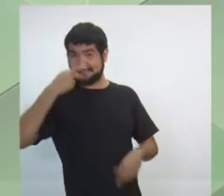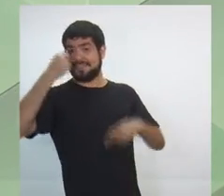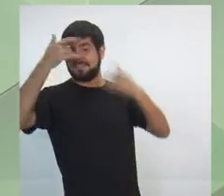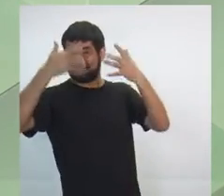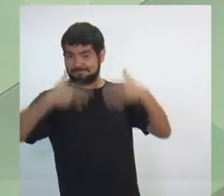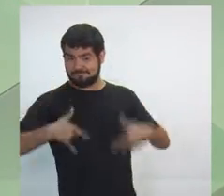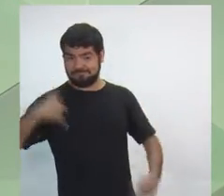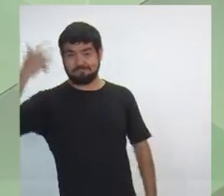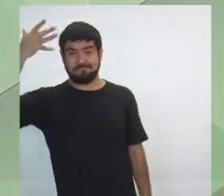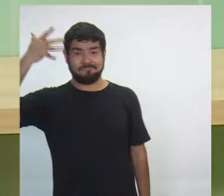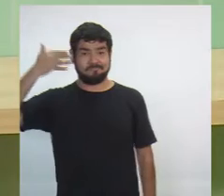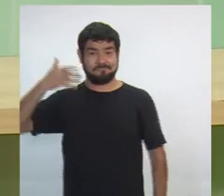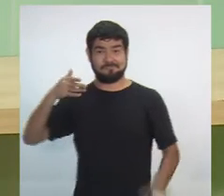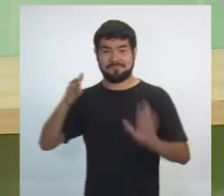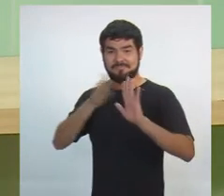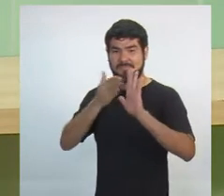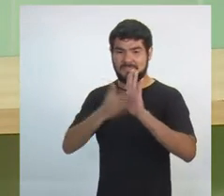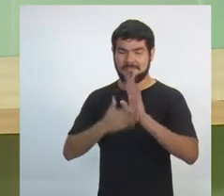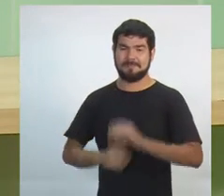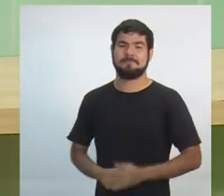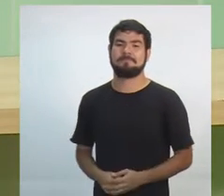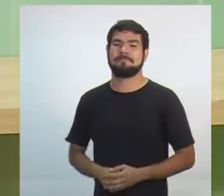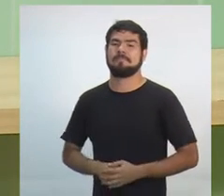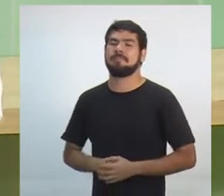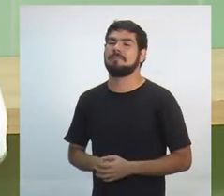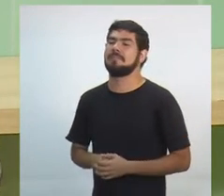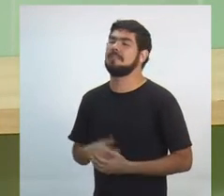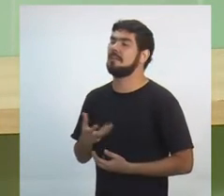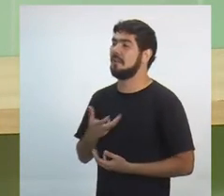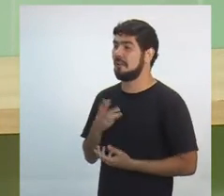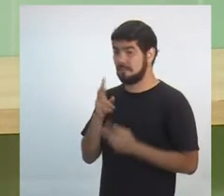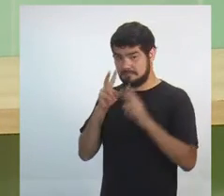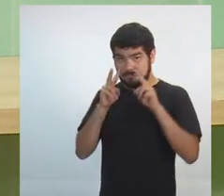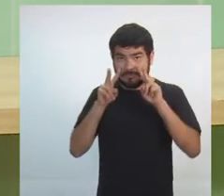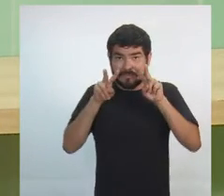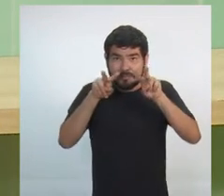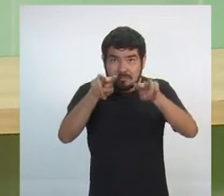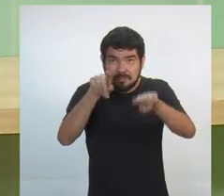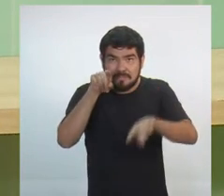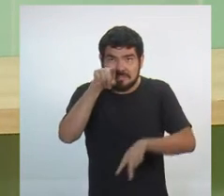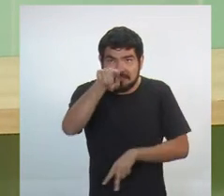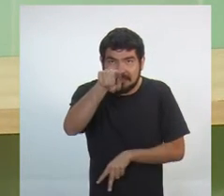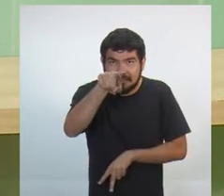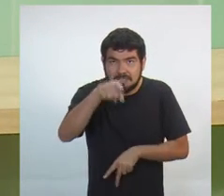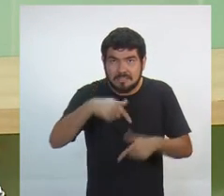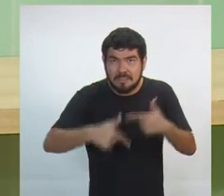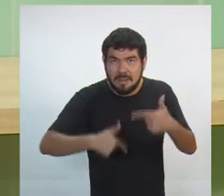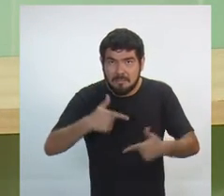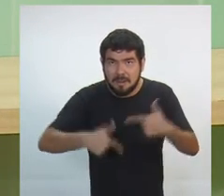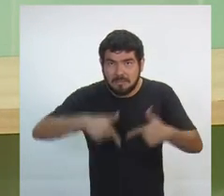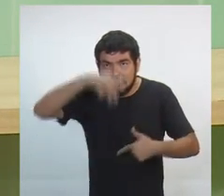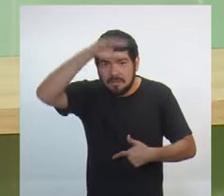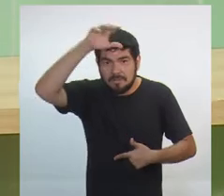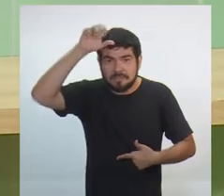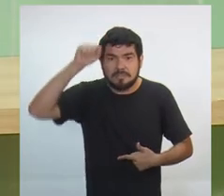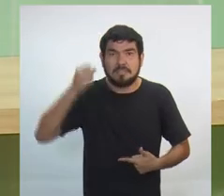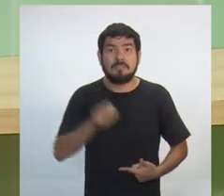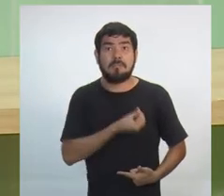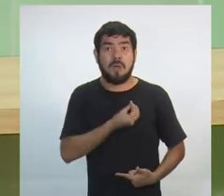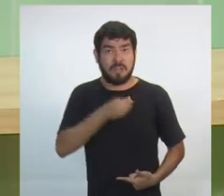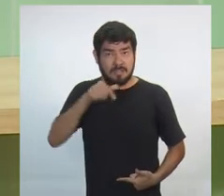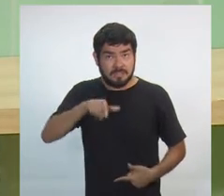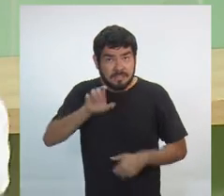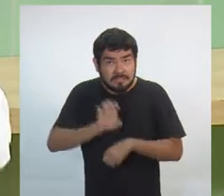na tela. Candidato Davi Almeida. Quero me dirigir a você, trabalhador amazonense, morador desse estado.